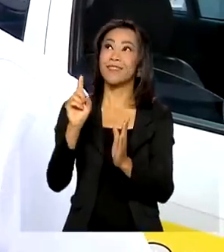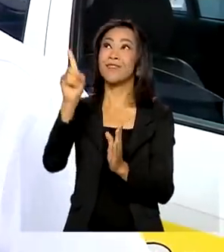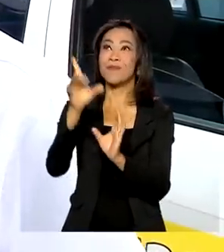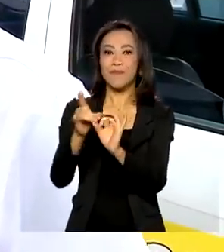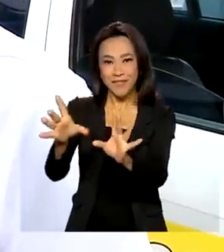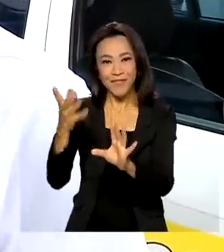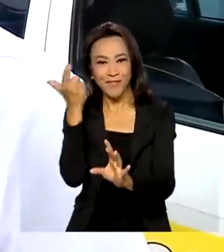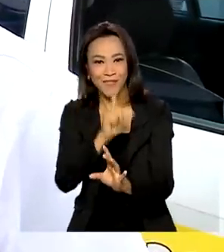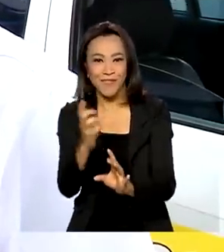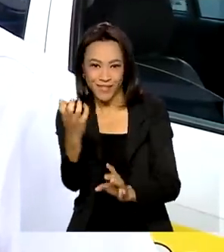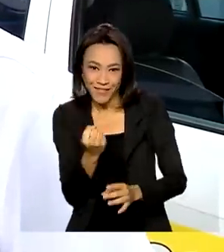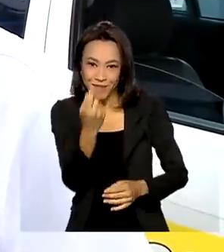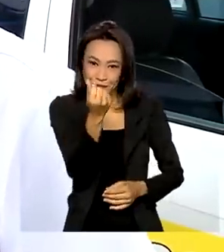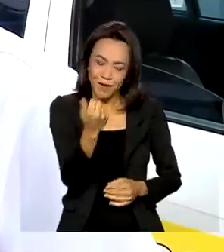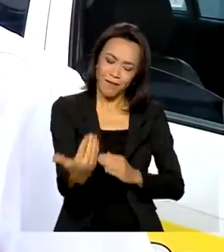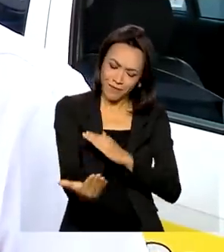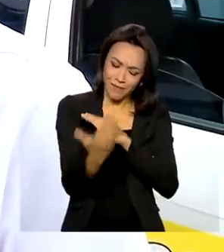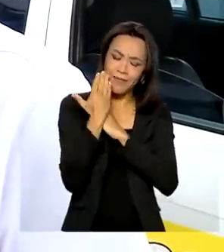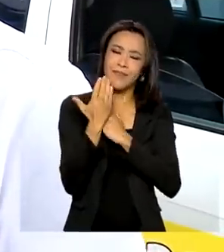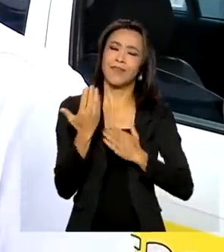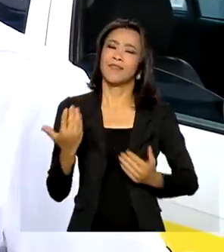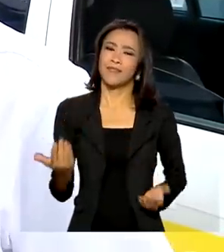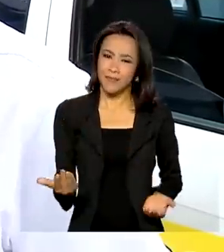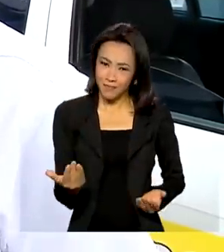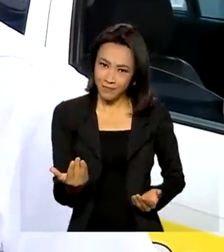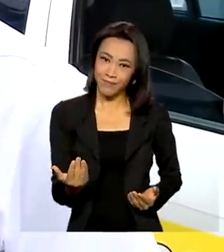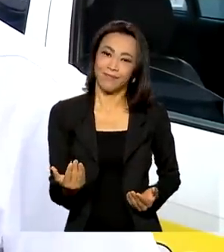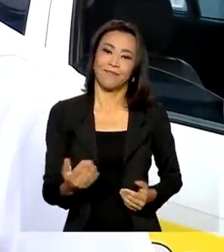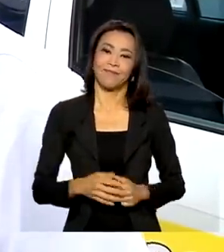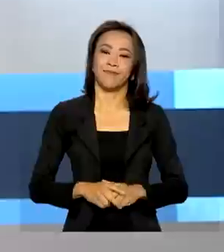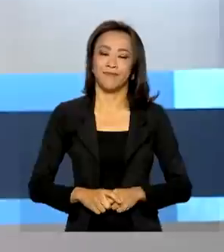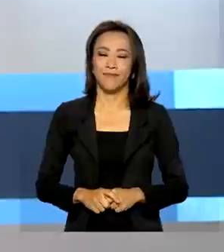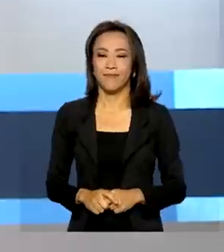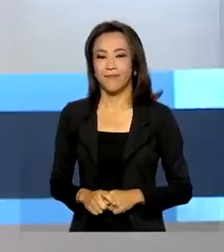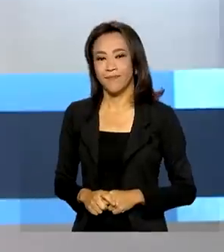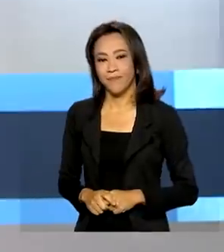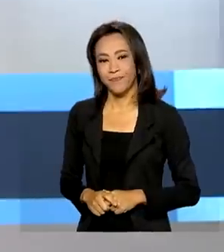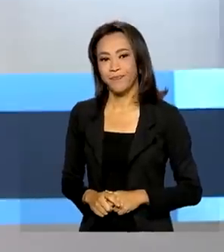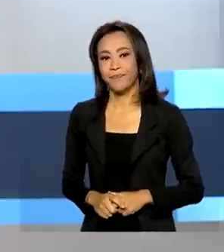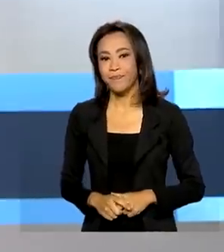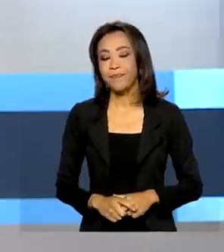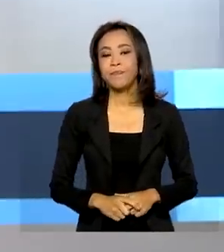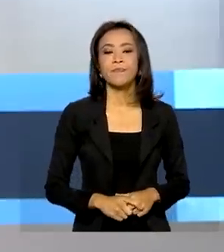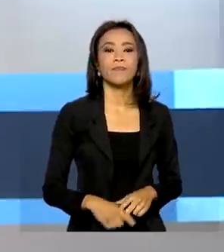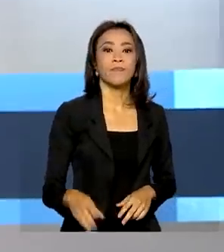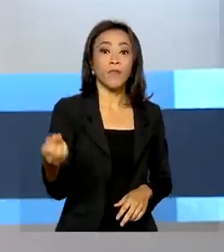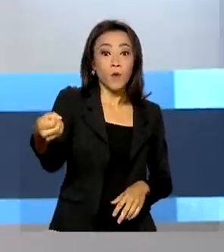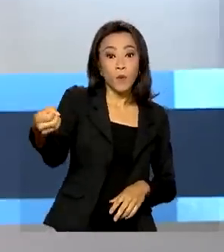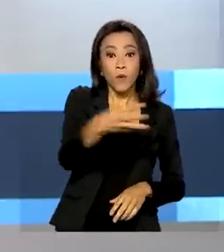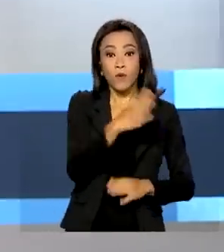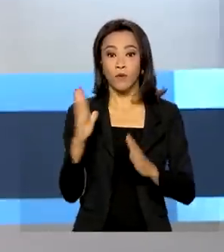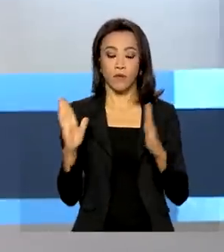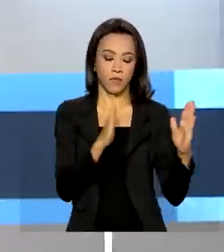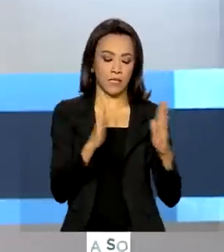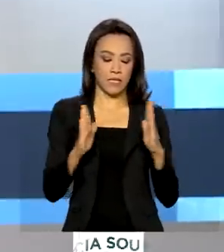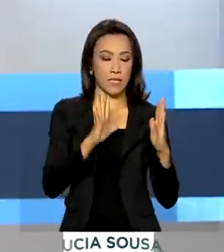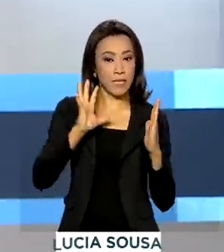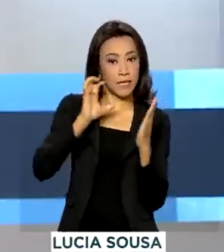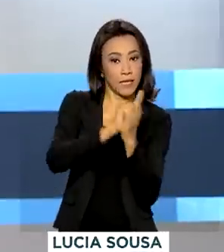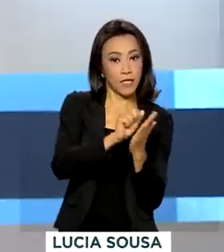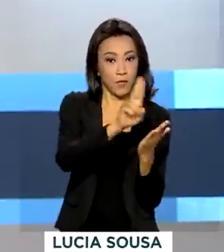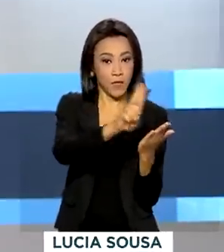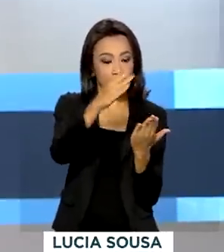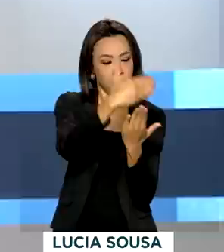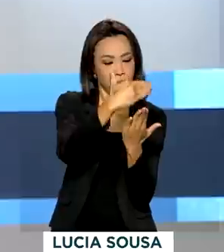vou receber também. Aí vai ajudar um pouco, né? Vai ajudar um pouco. E um novo prazo para cadastrar taxistas